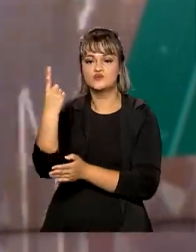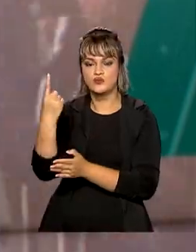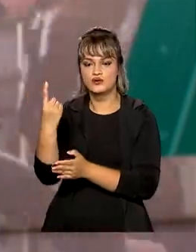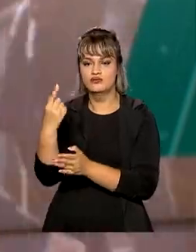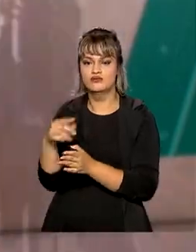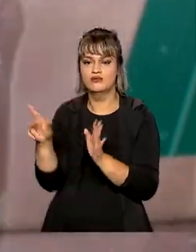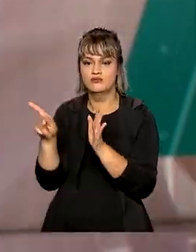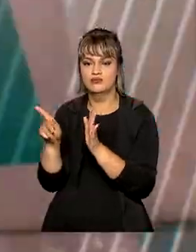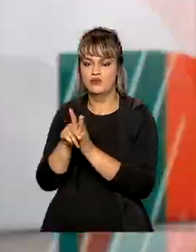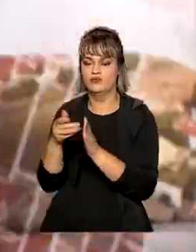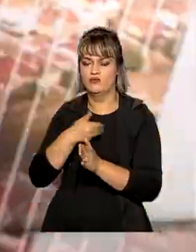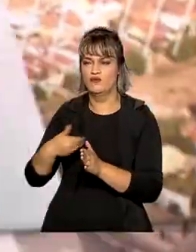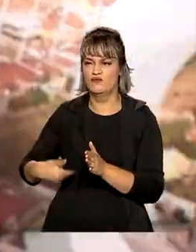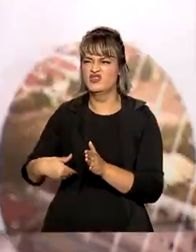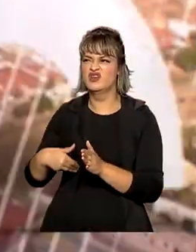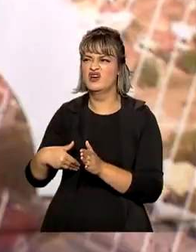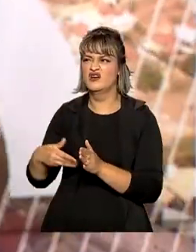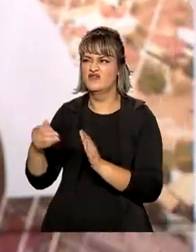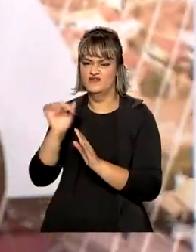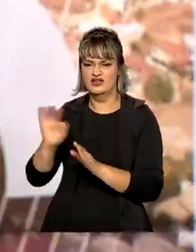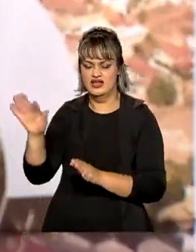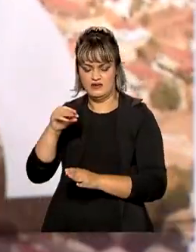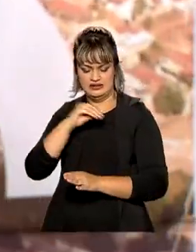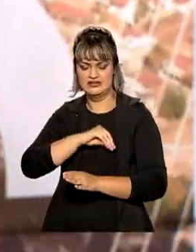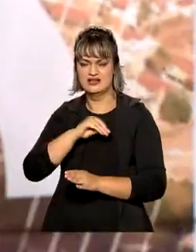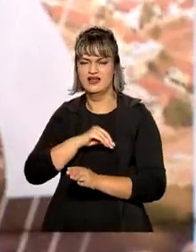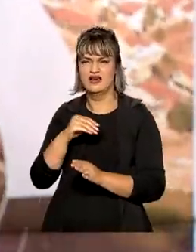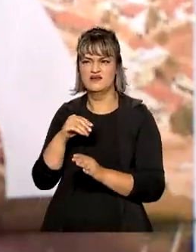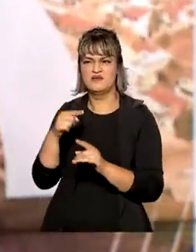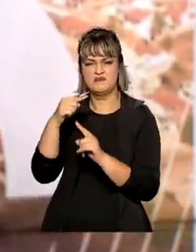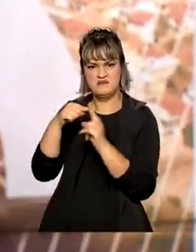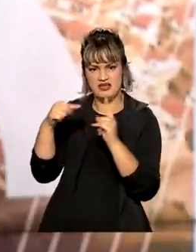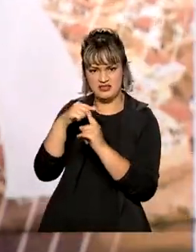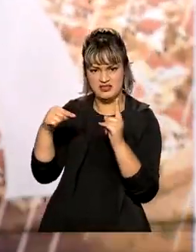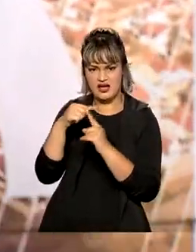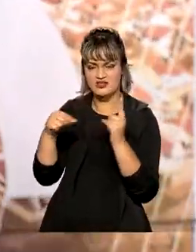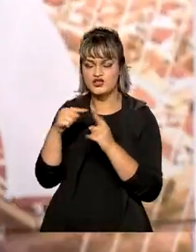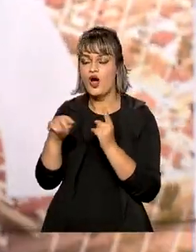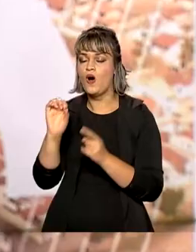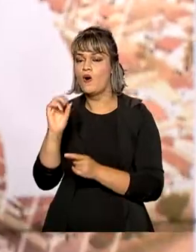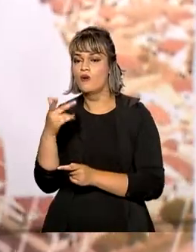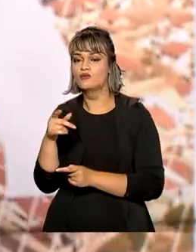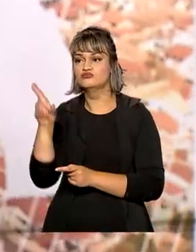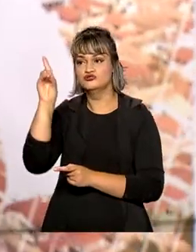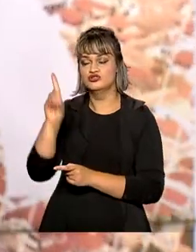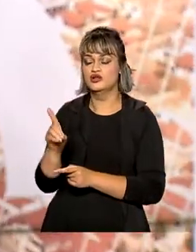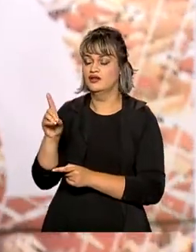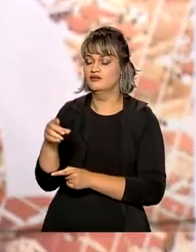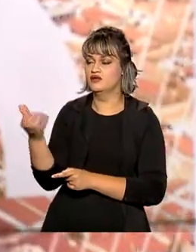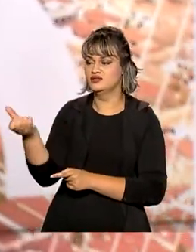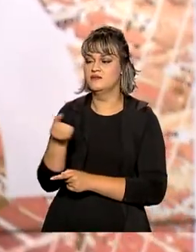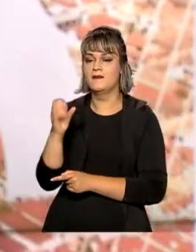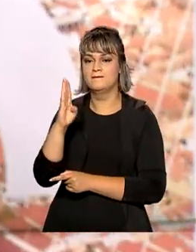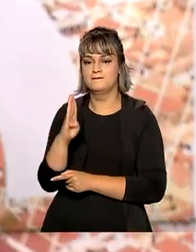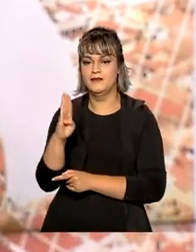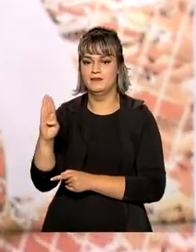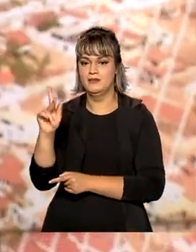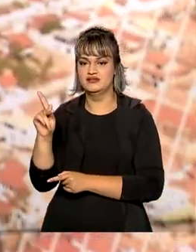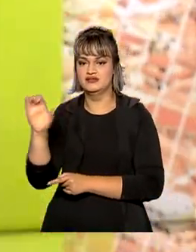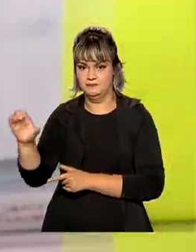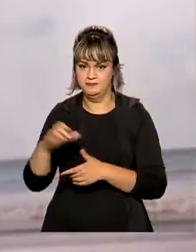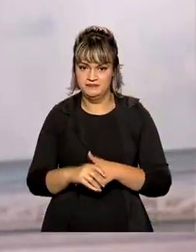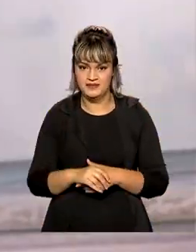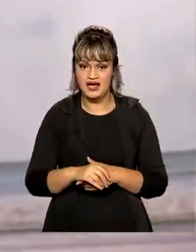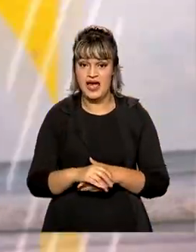governo federal com renda de até meio salário mínimo por pessoa e a quem recebe o BPC, o benefício de prestação continuada.